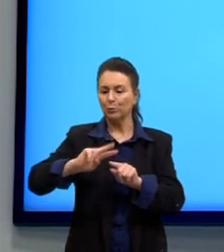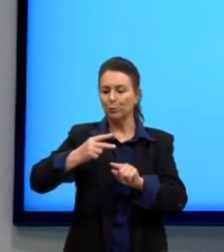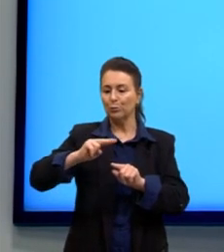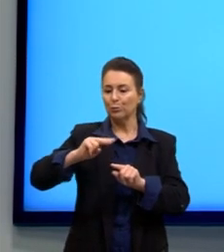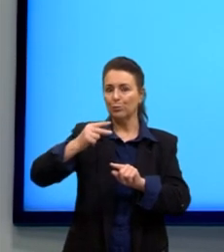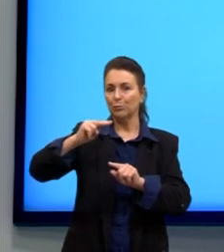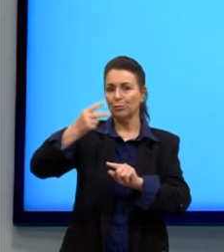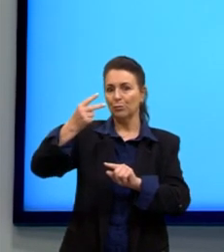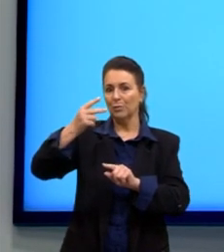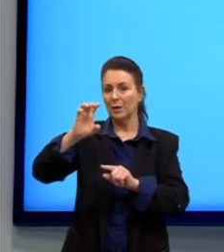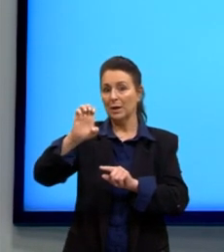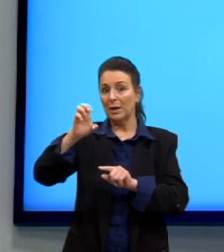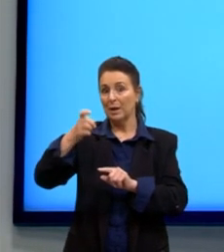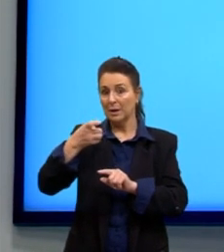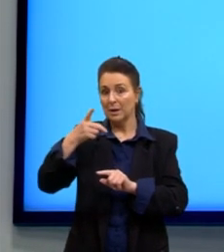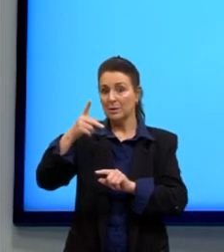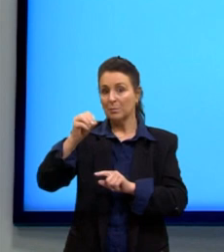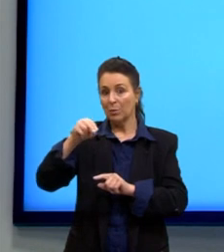exponencial.